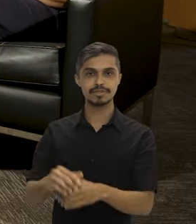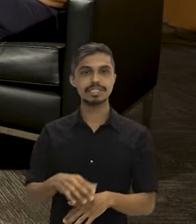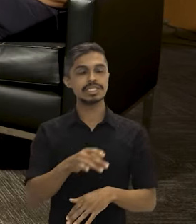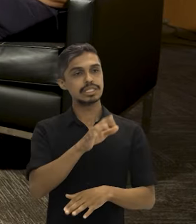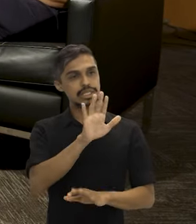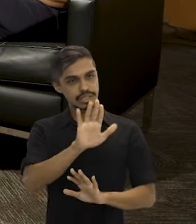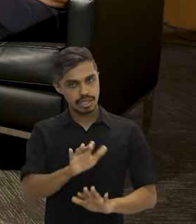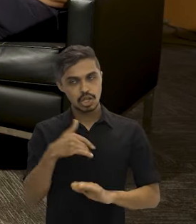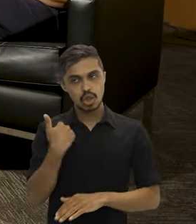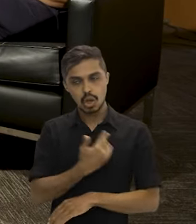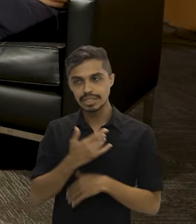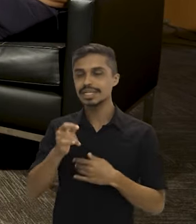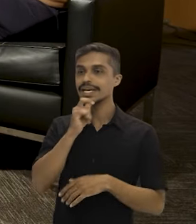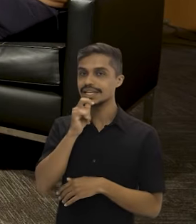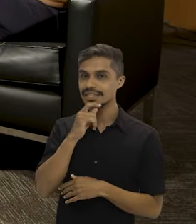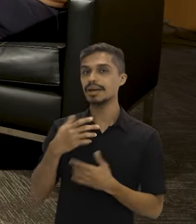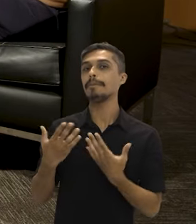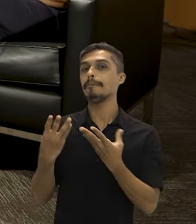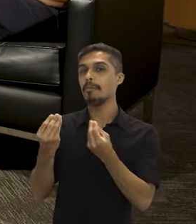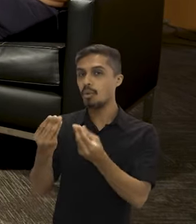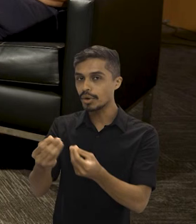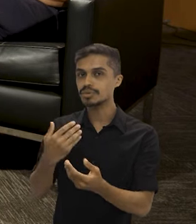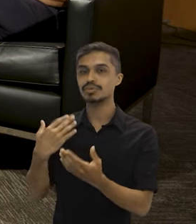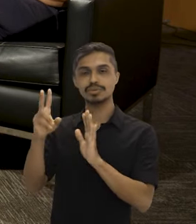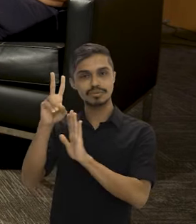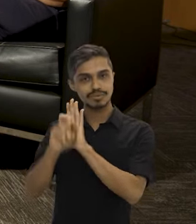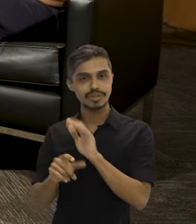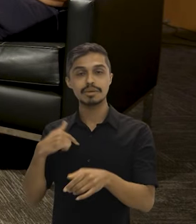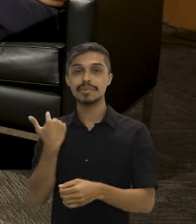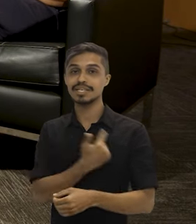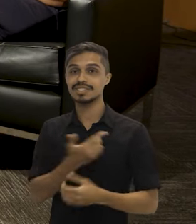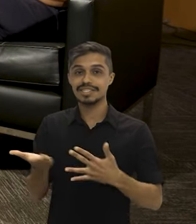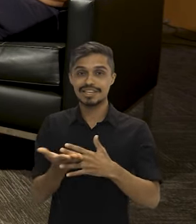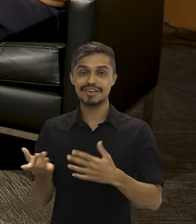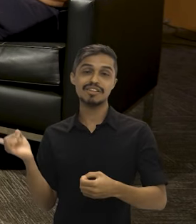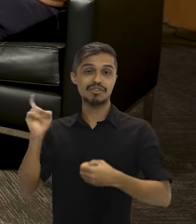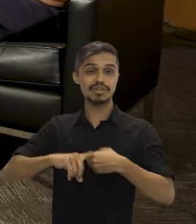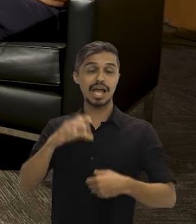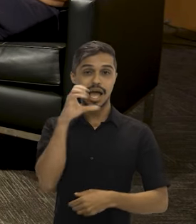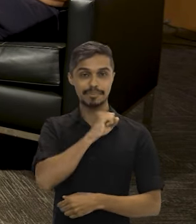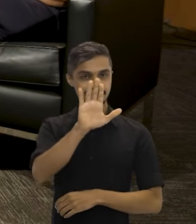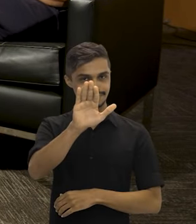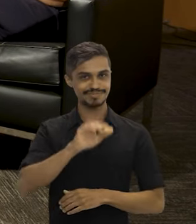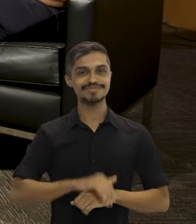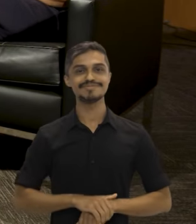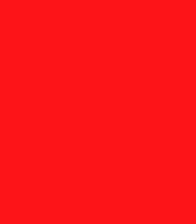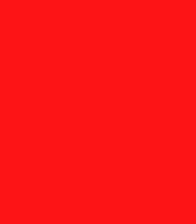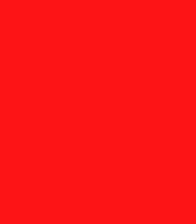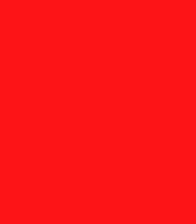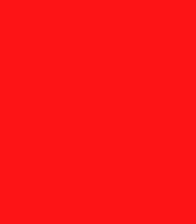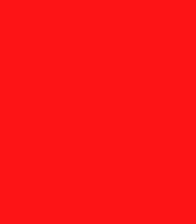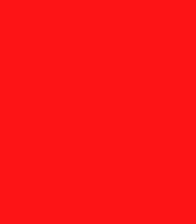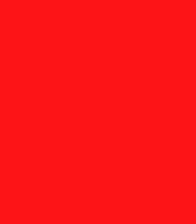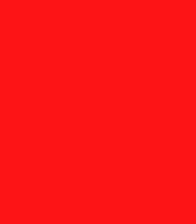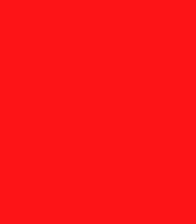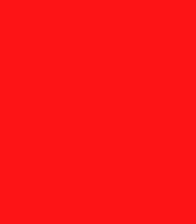Diretora, temos muito assunto ainda para o próximo bloco, mas vamos fazer um rápido intervalo e voltamos em instantes com o Brasil em Pauta.